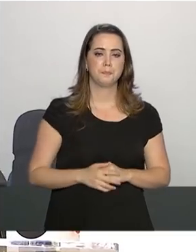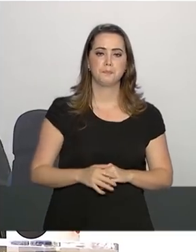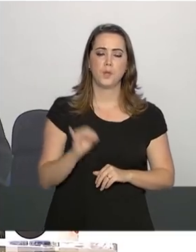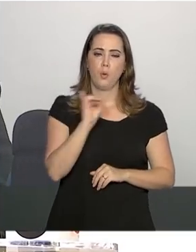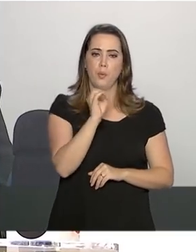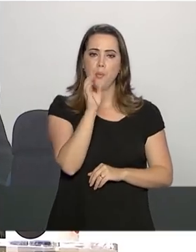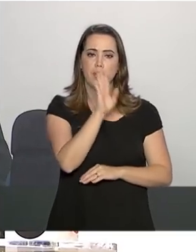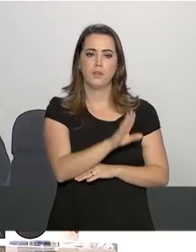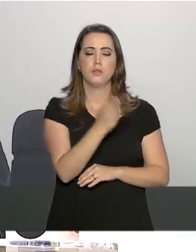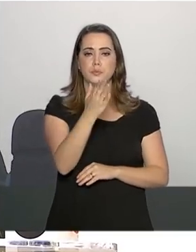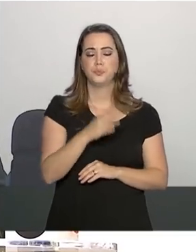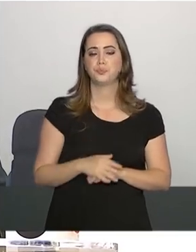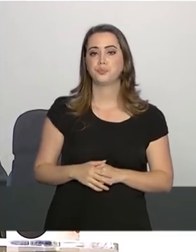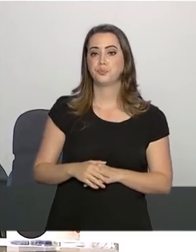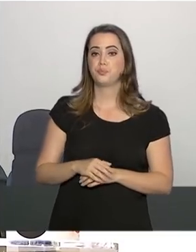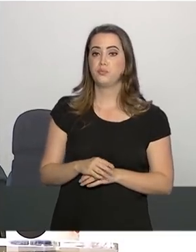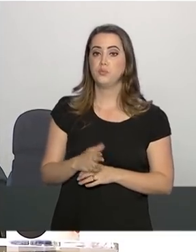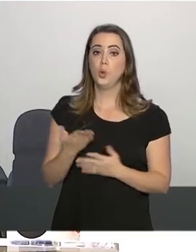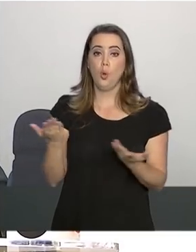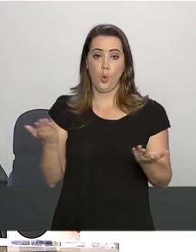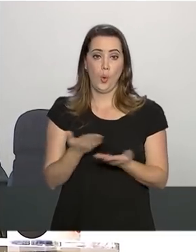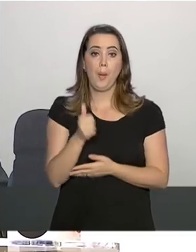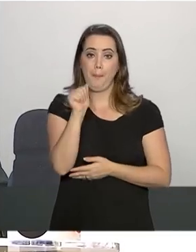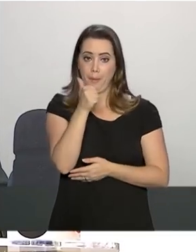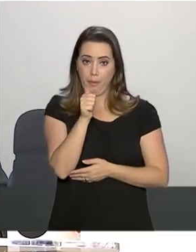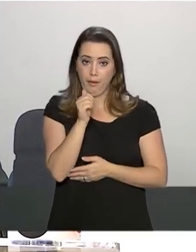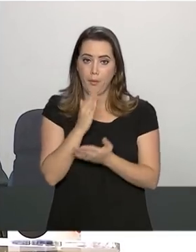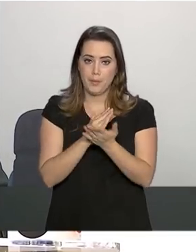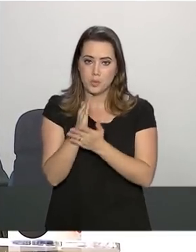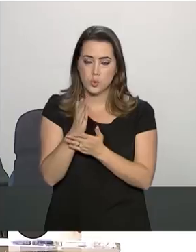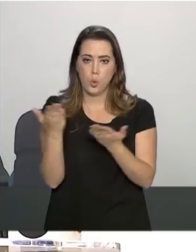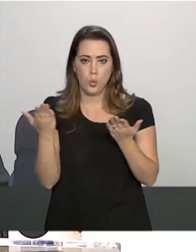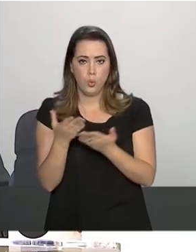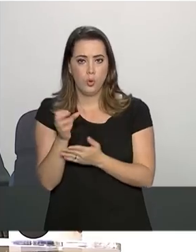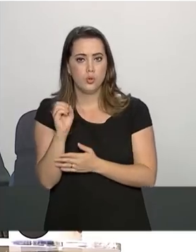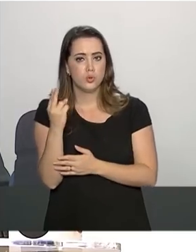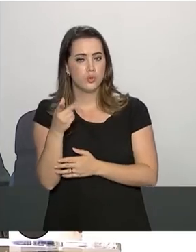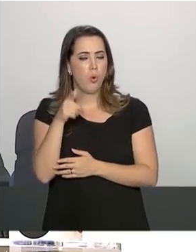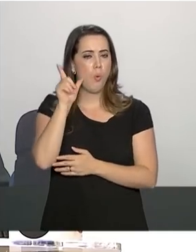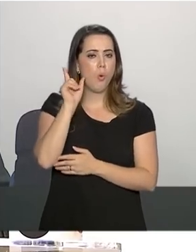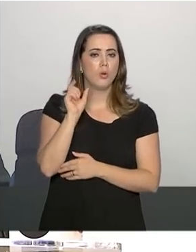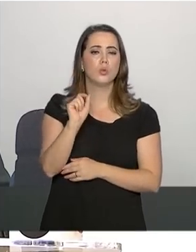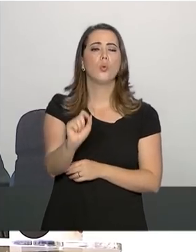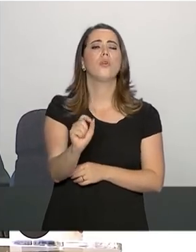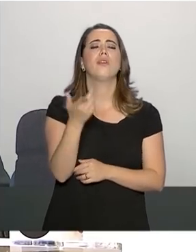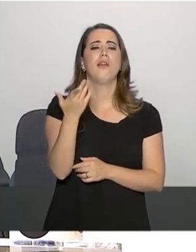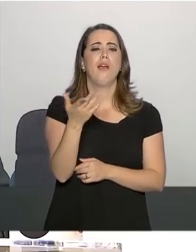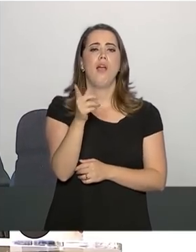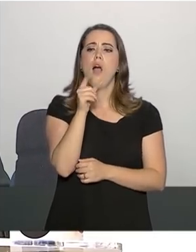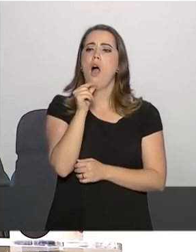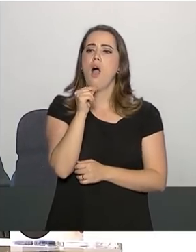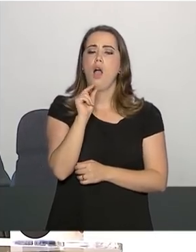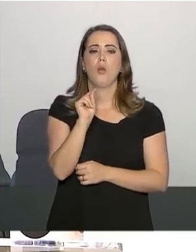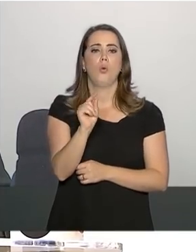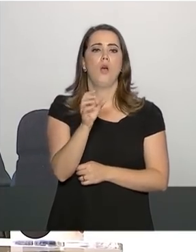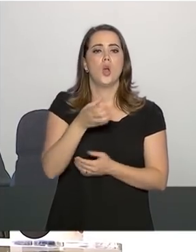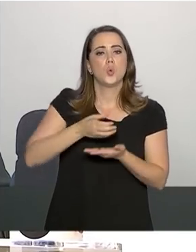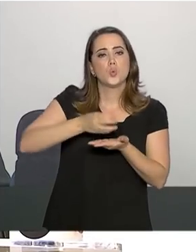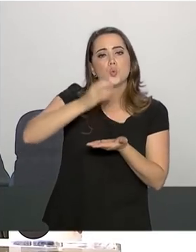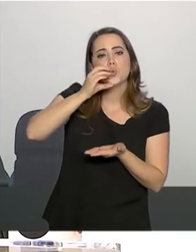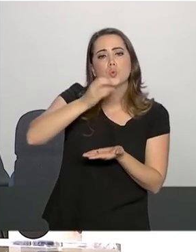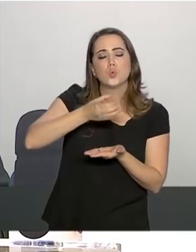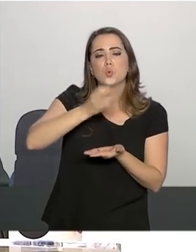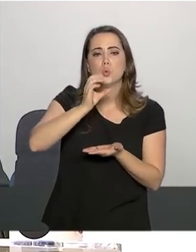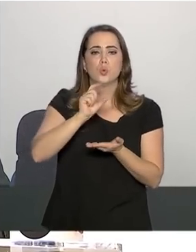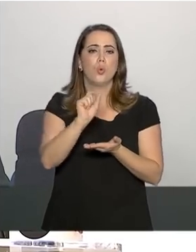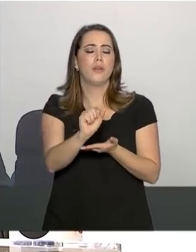introdução de líquidos na dieta começou hoje ou começou ontem? E exatamente que líquidos são? Água, suco, algum coquetel